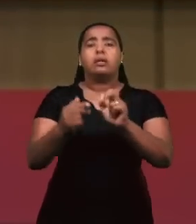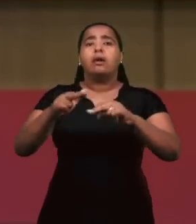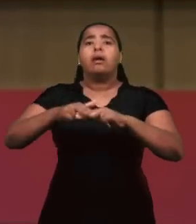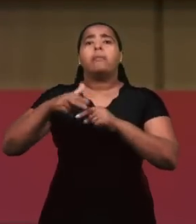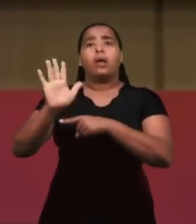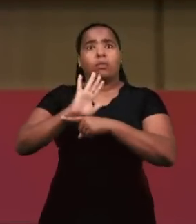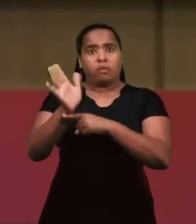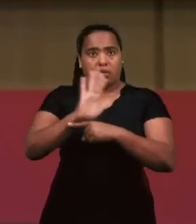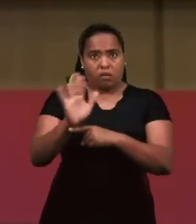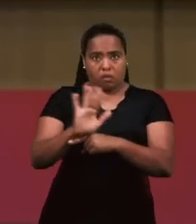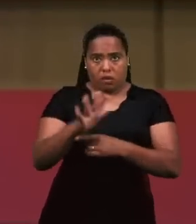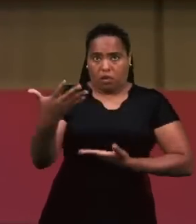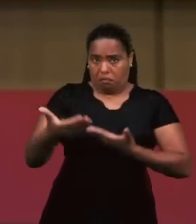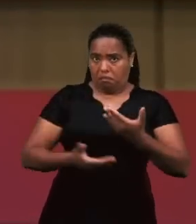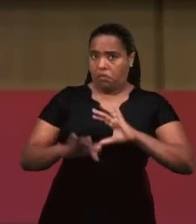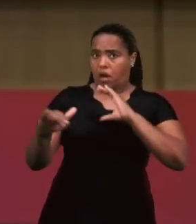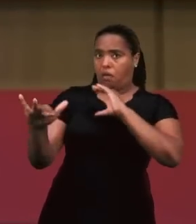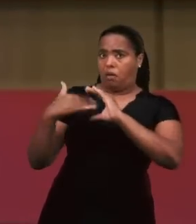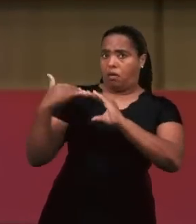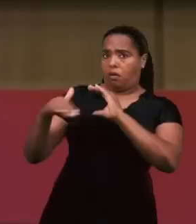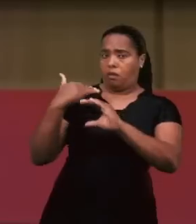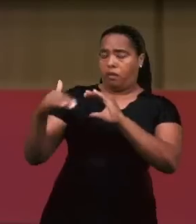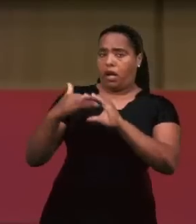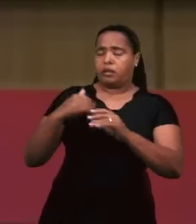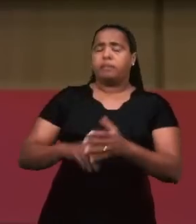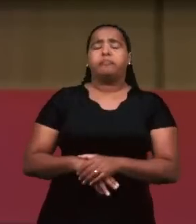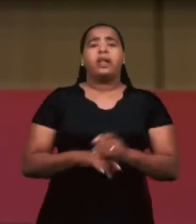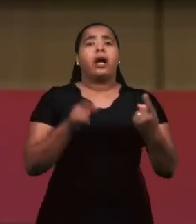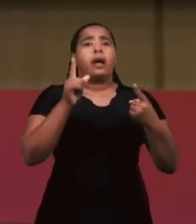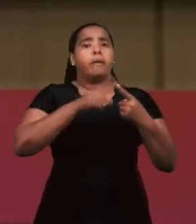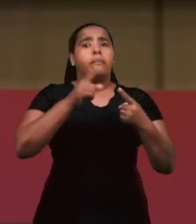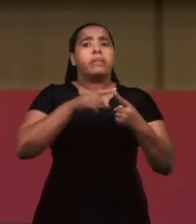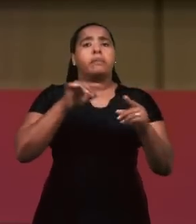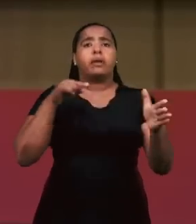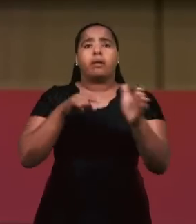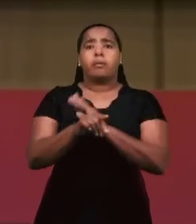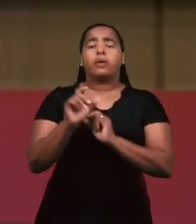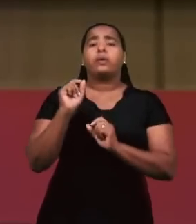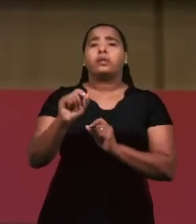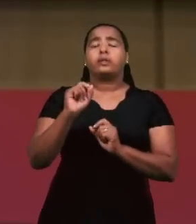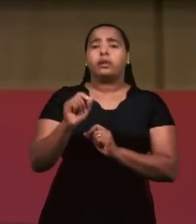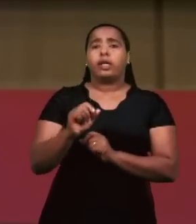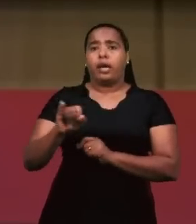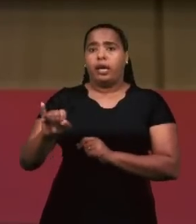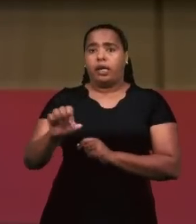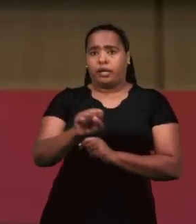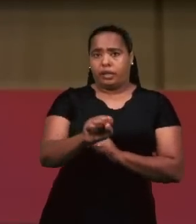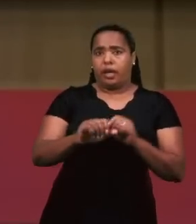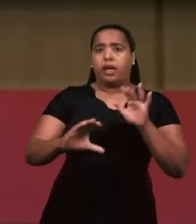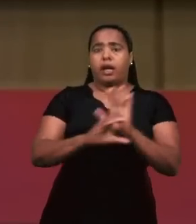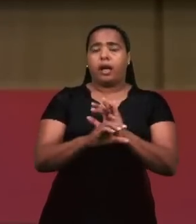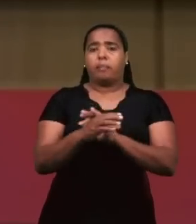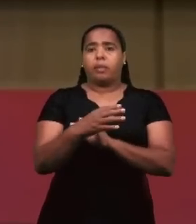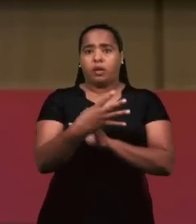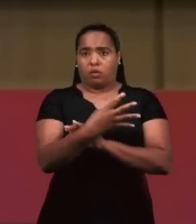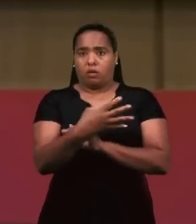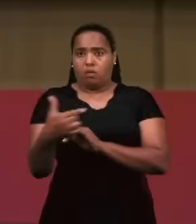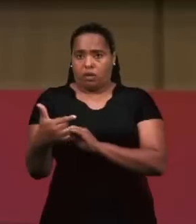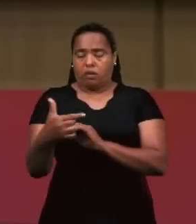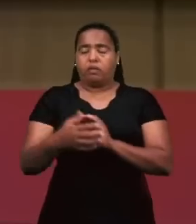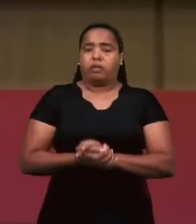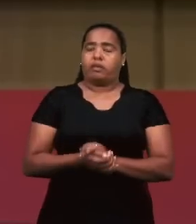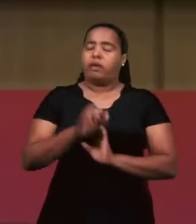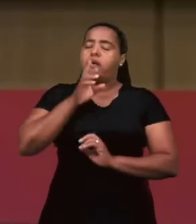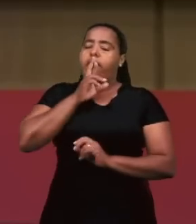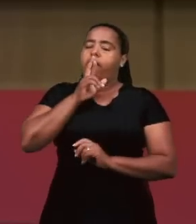os irmãos enviaram, a primeira parte da pergunta que é relacionada a Isaías 42. Então nós vamos ter aqui uma